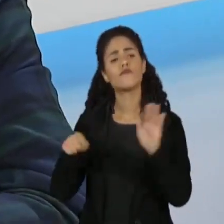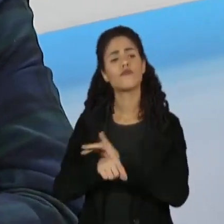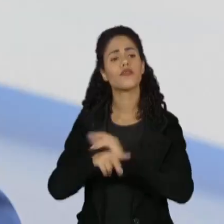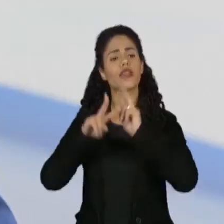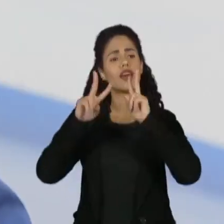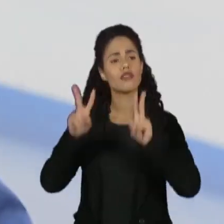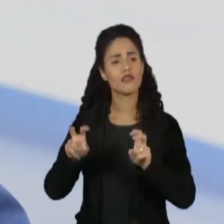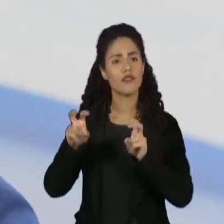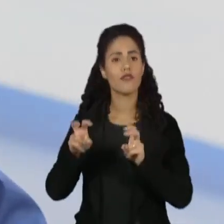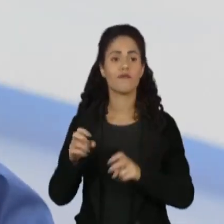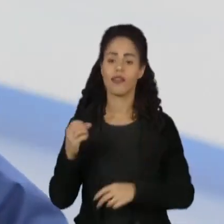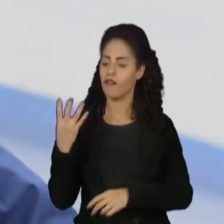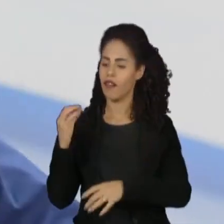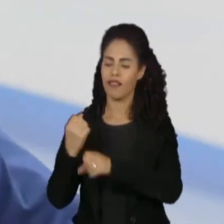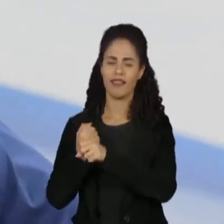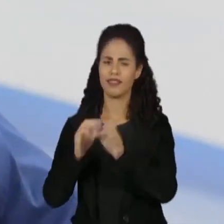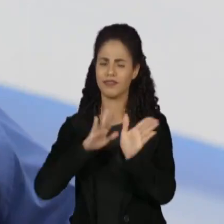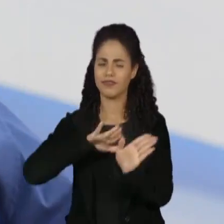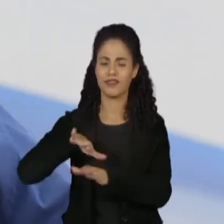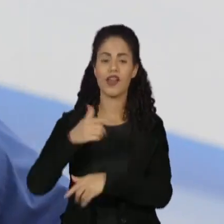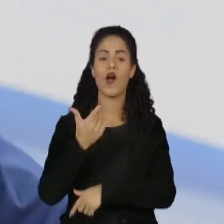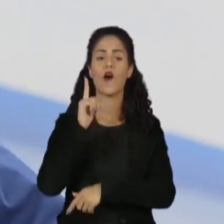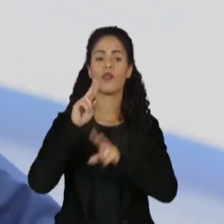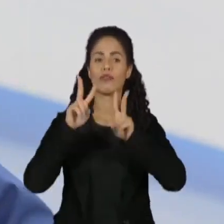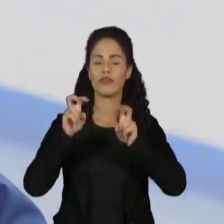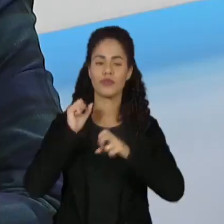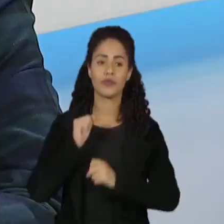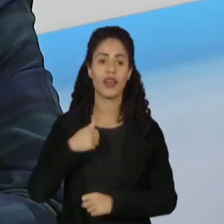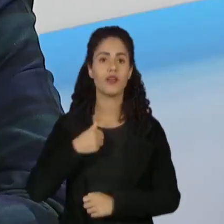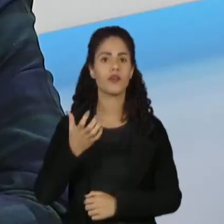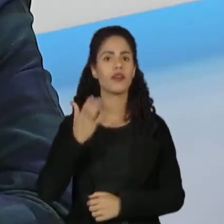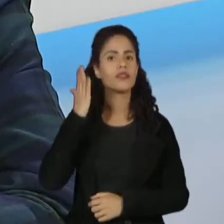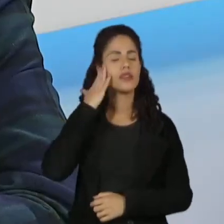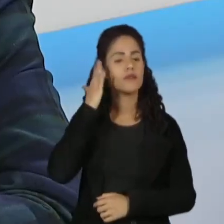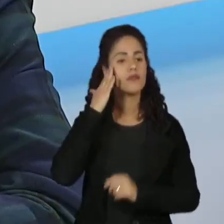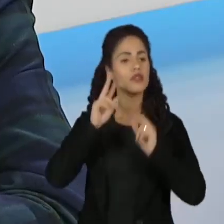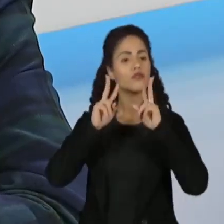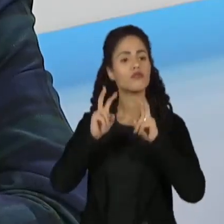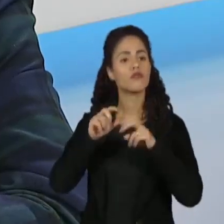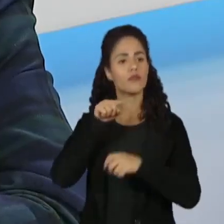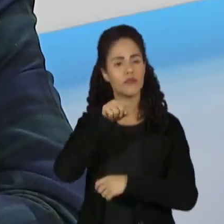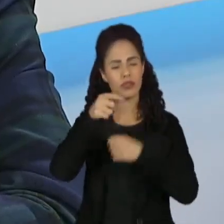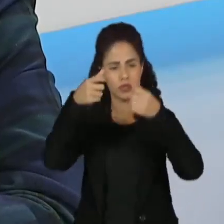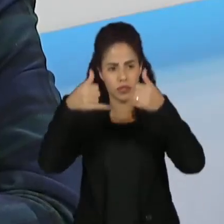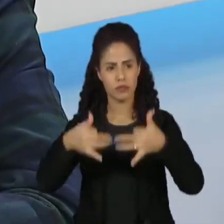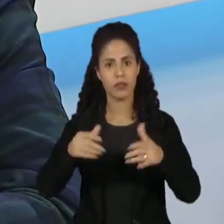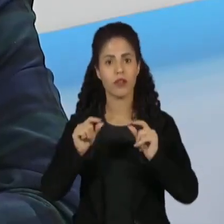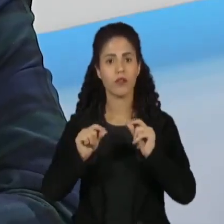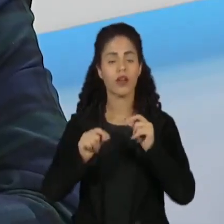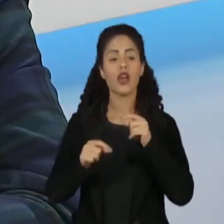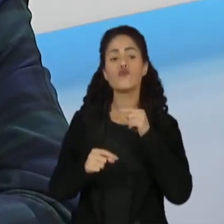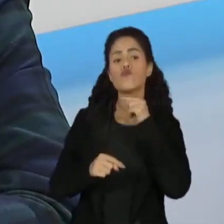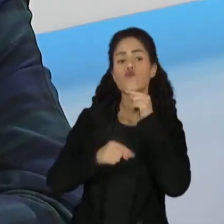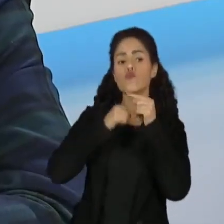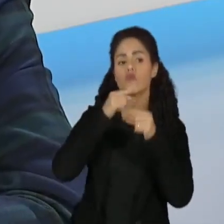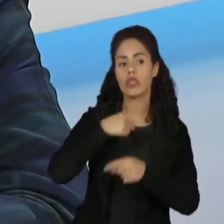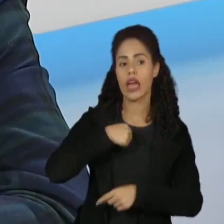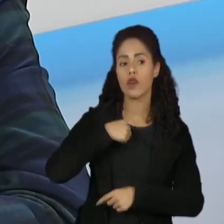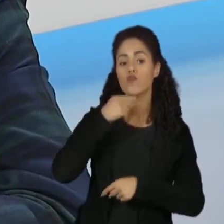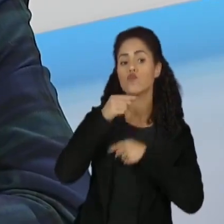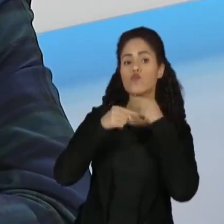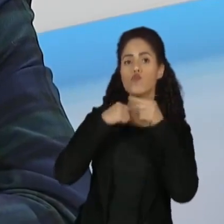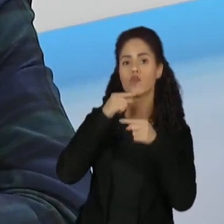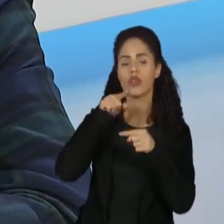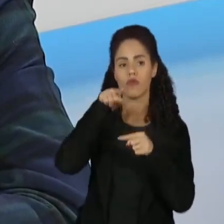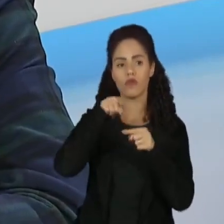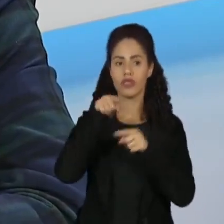40 anos. O que eu quero saber, Paulo, acho que vai dizer um pouco sobre você. Uma dúvida que eu tenho, quando você faz um